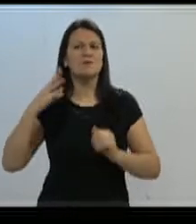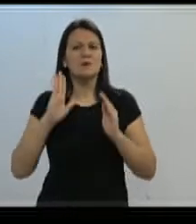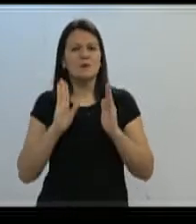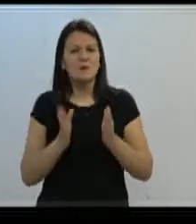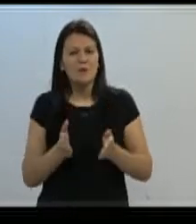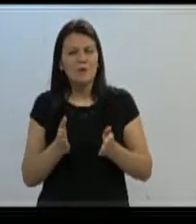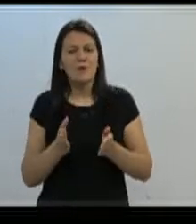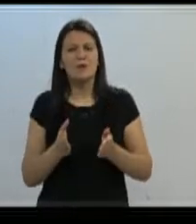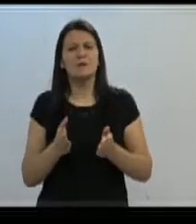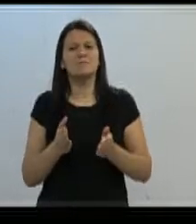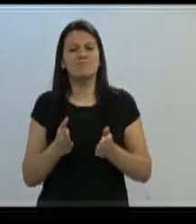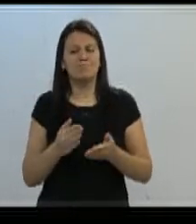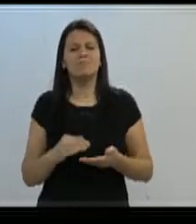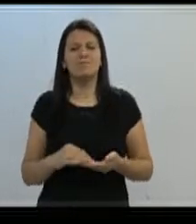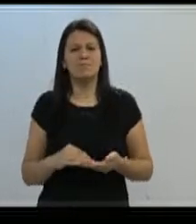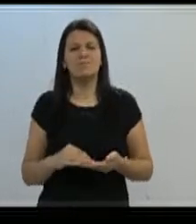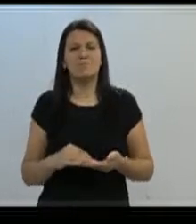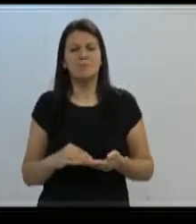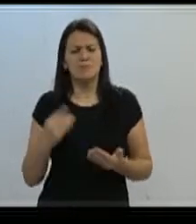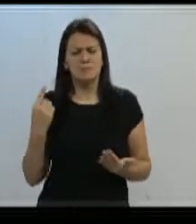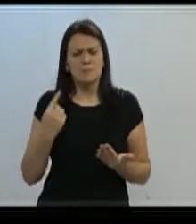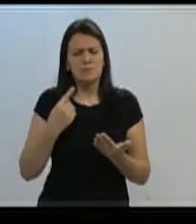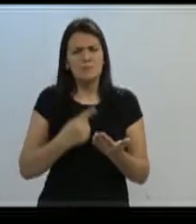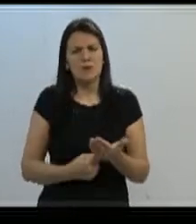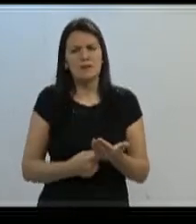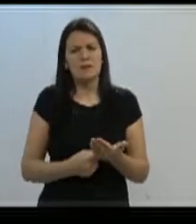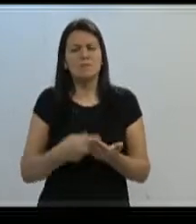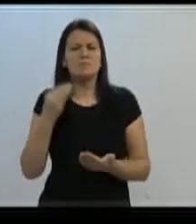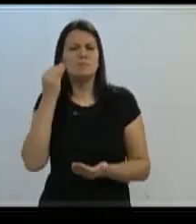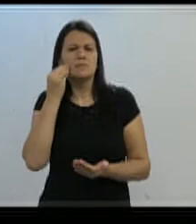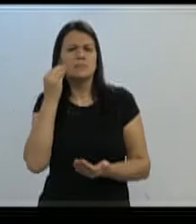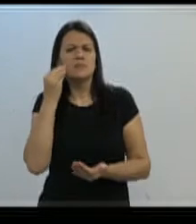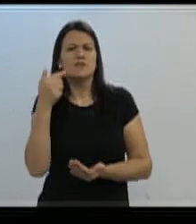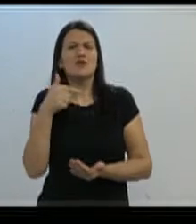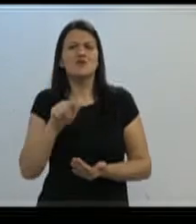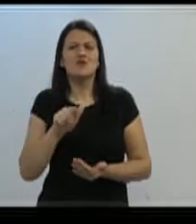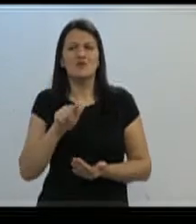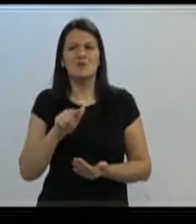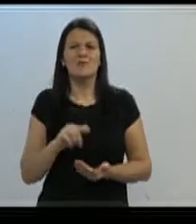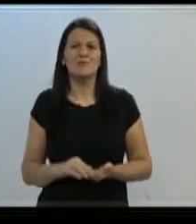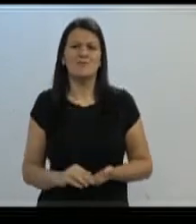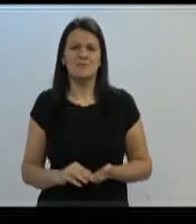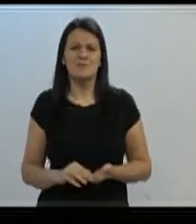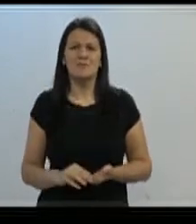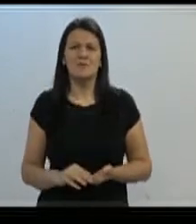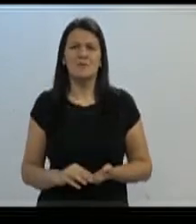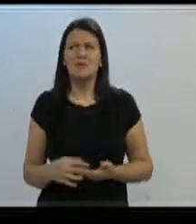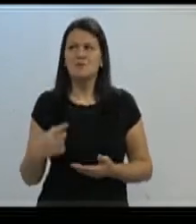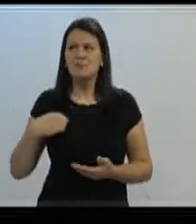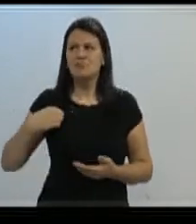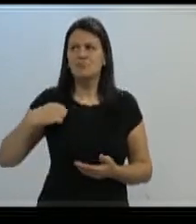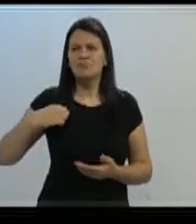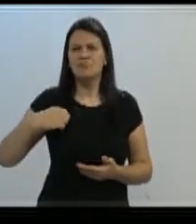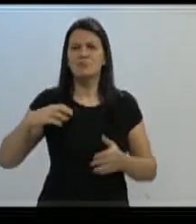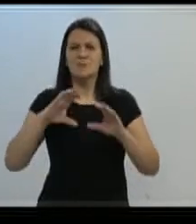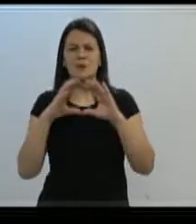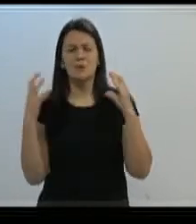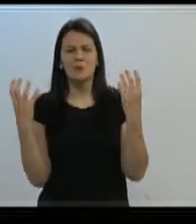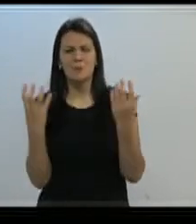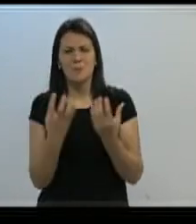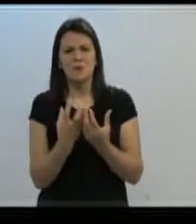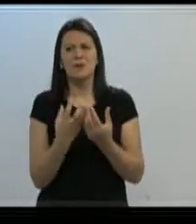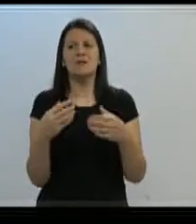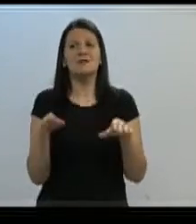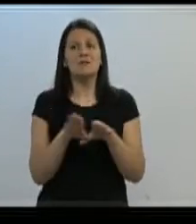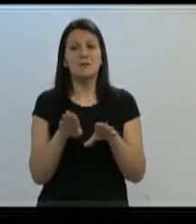que assumiram esse compromisso de tentar a reeleição, que se colocaram à disposição da comunidade e que